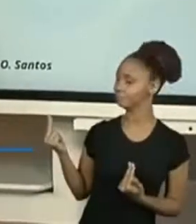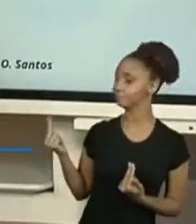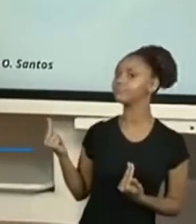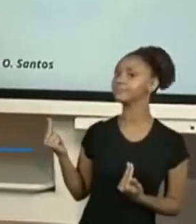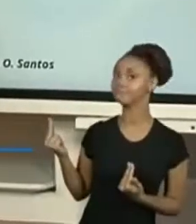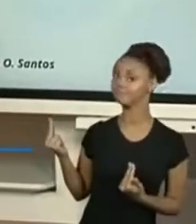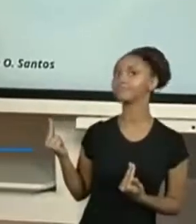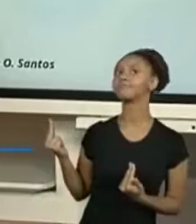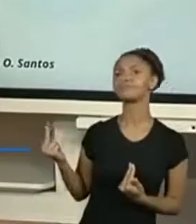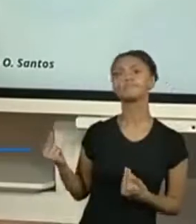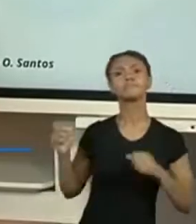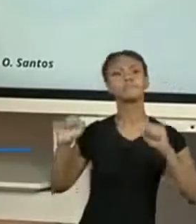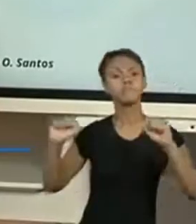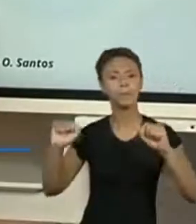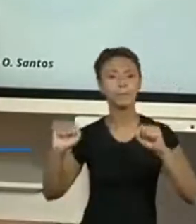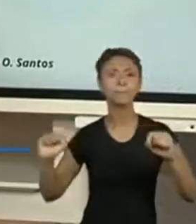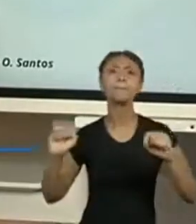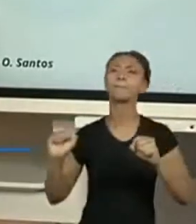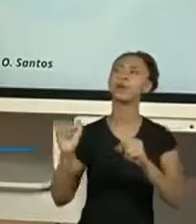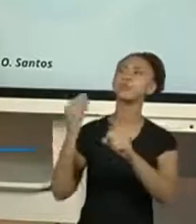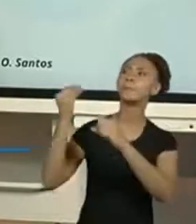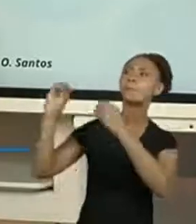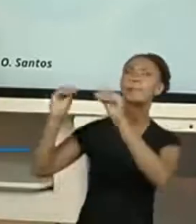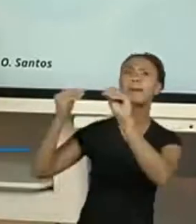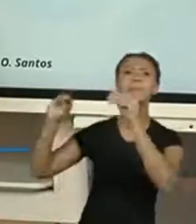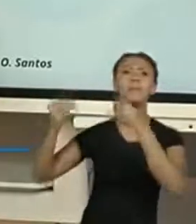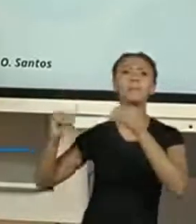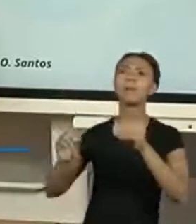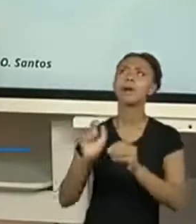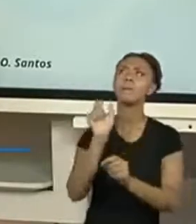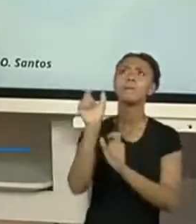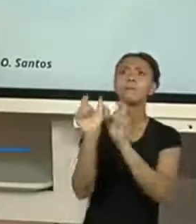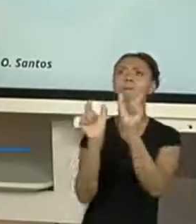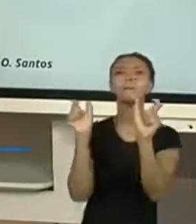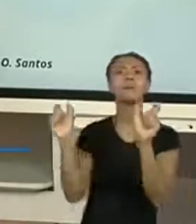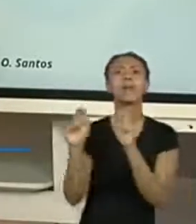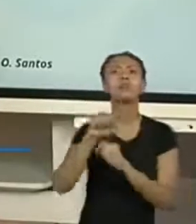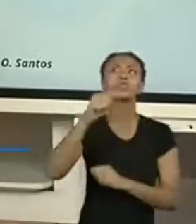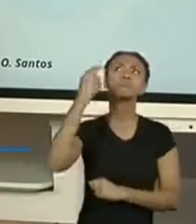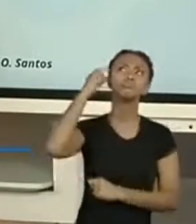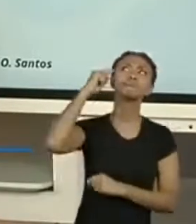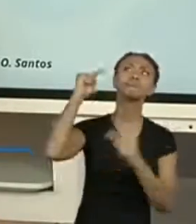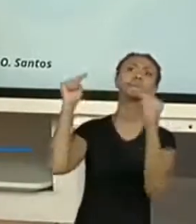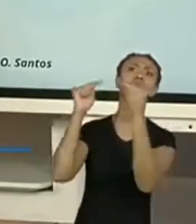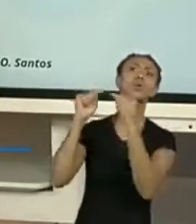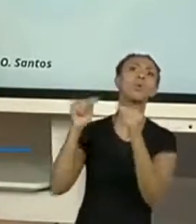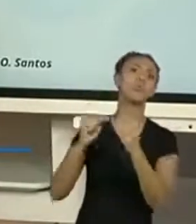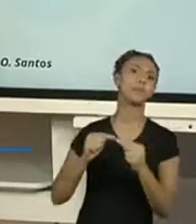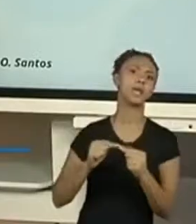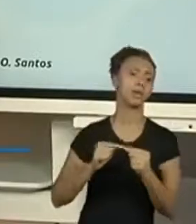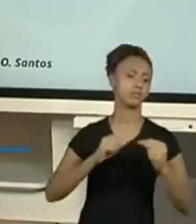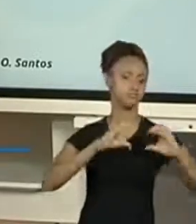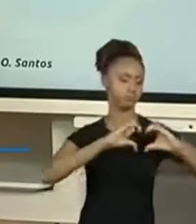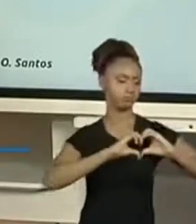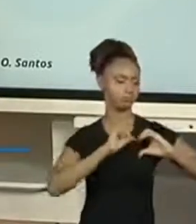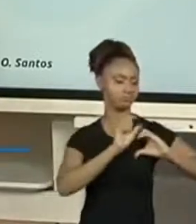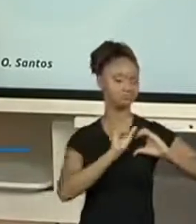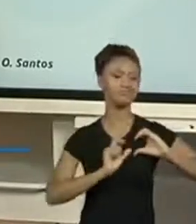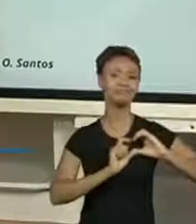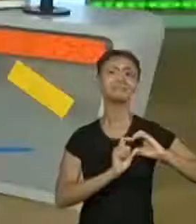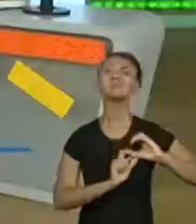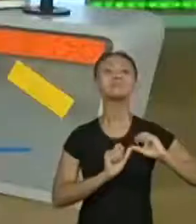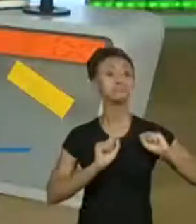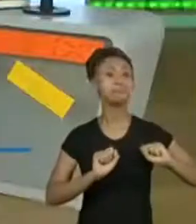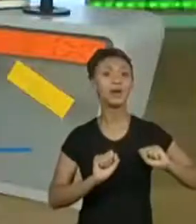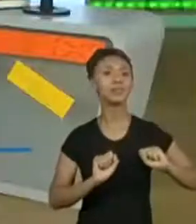vocês podem colocar as palavras que vocês acham que cabem no coração de vocês. Isso é bem legal.